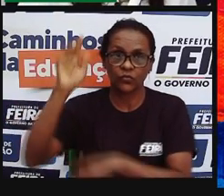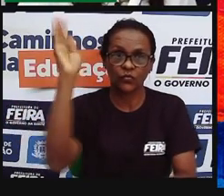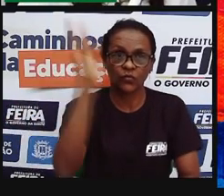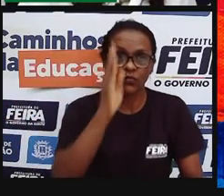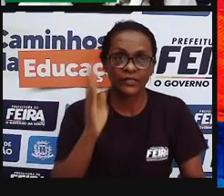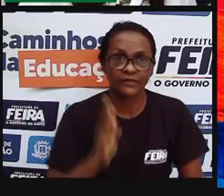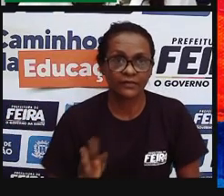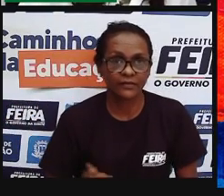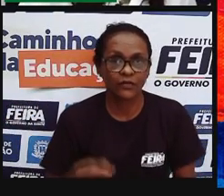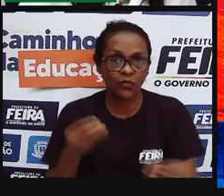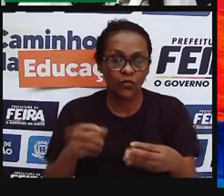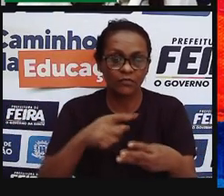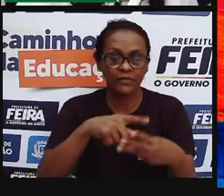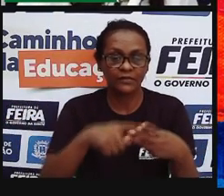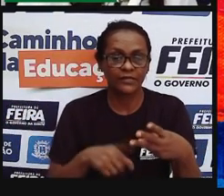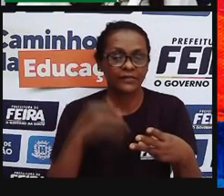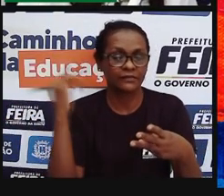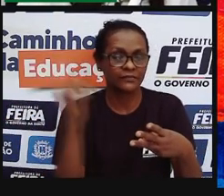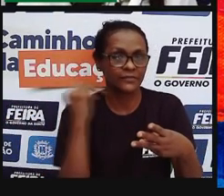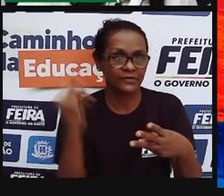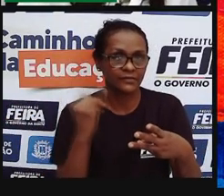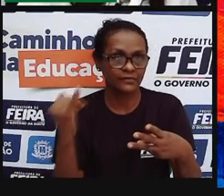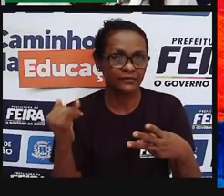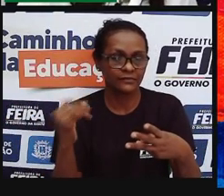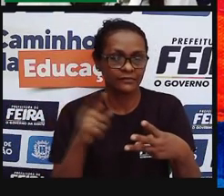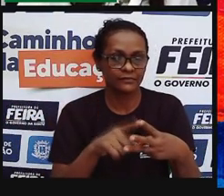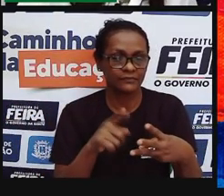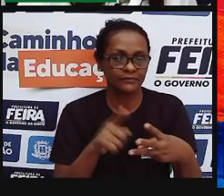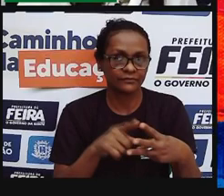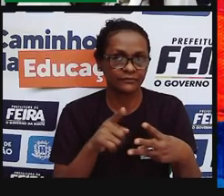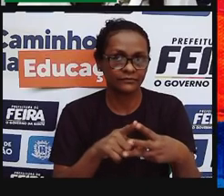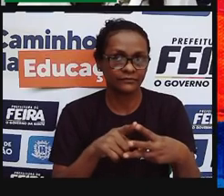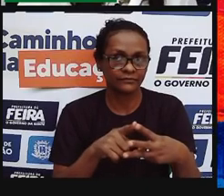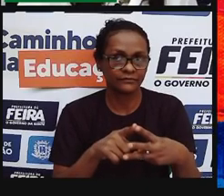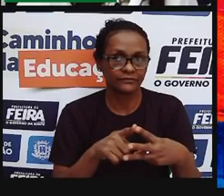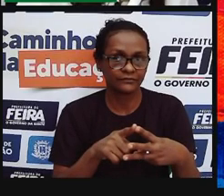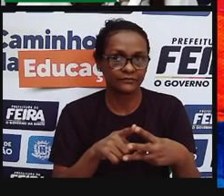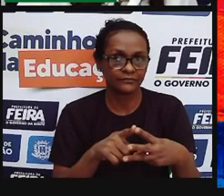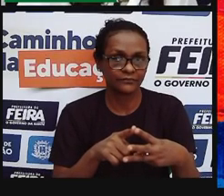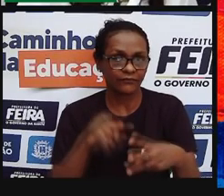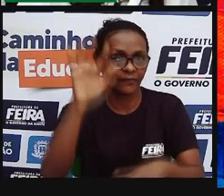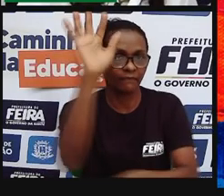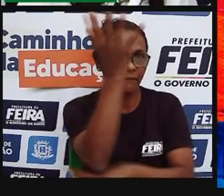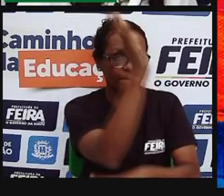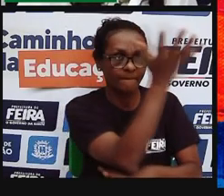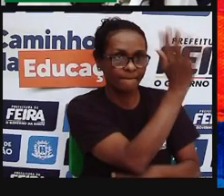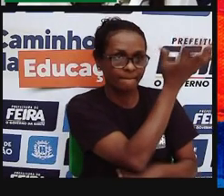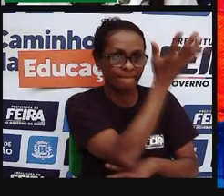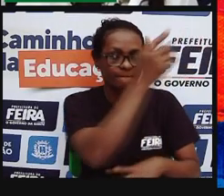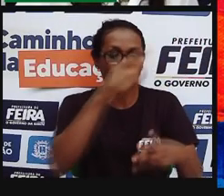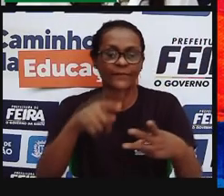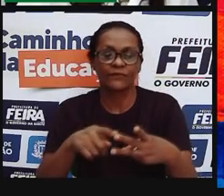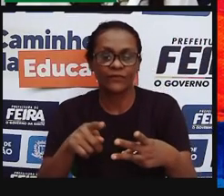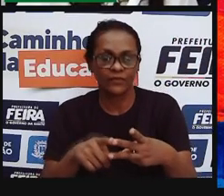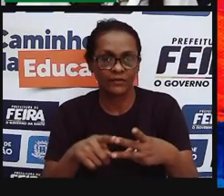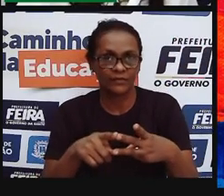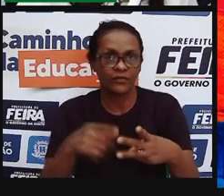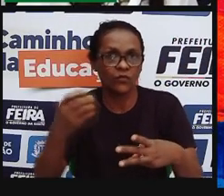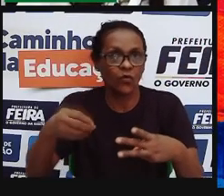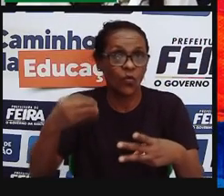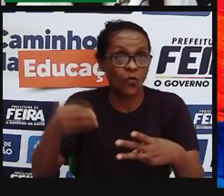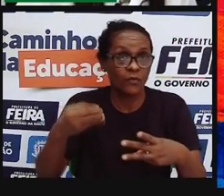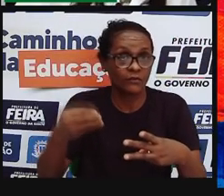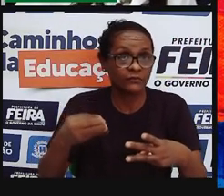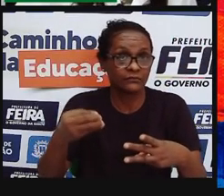essas três músicas, tá? Uma falando sobre o bioma, né? A Amazônia, outra sobre a Mata Atlântica, e um